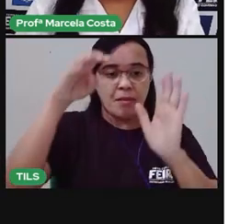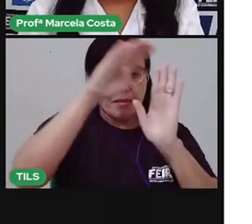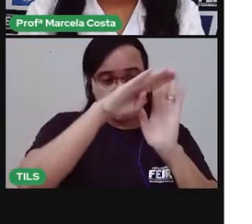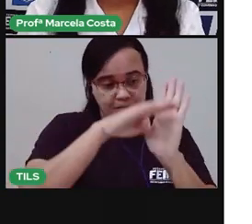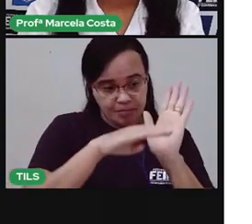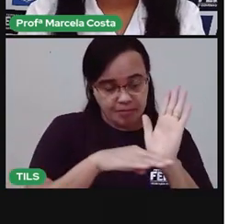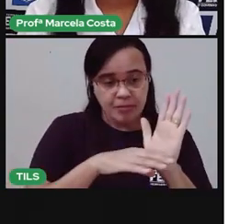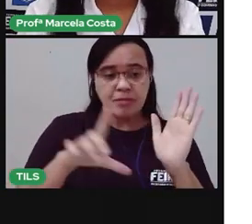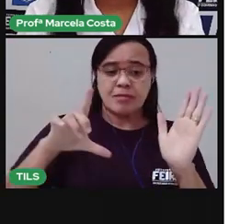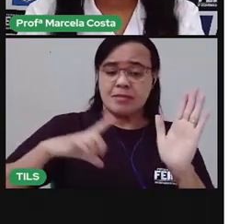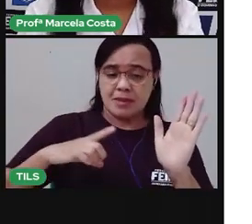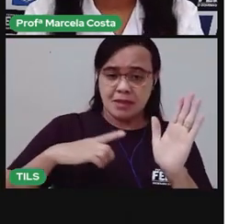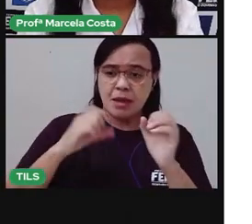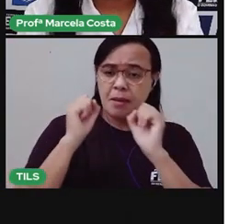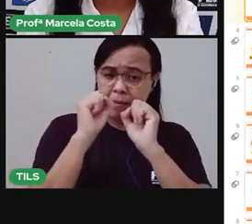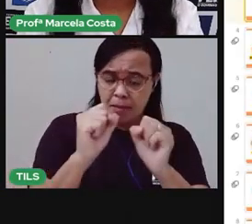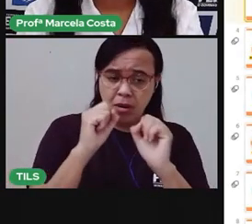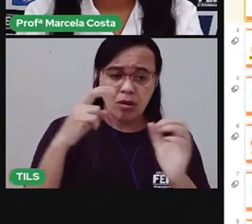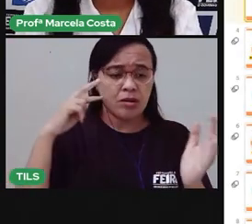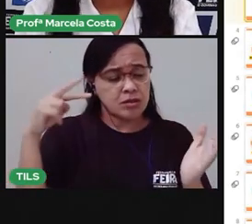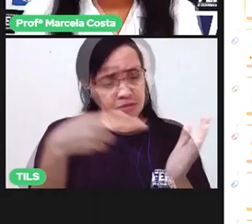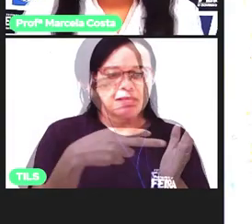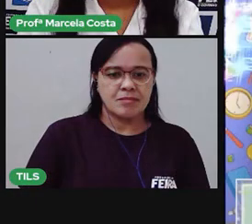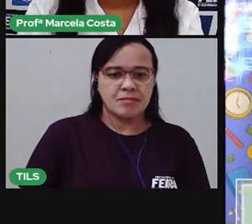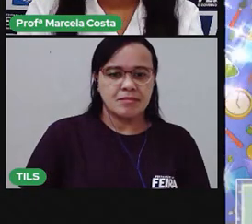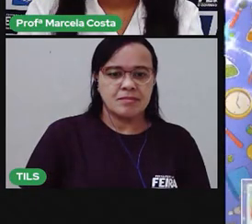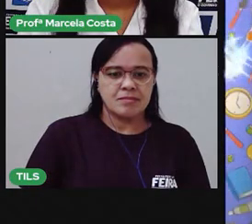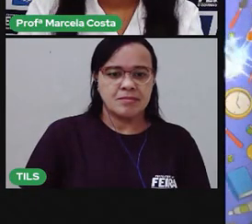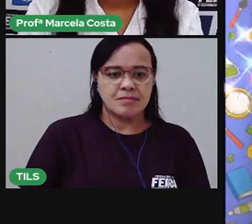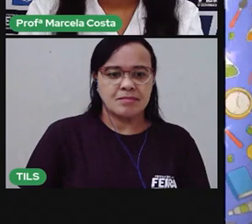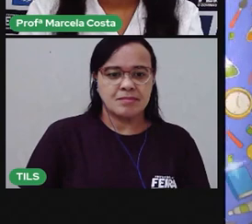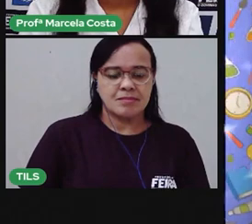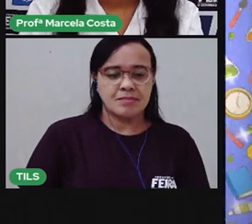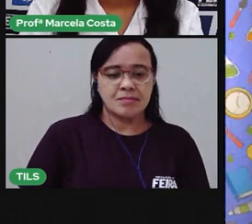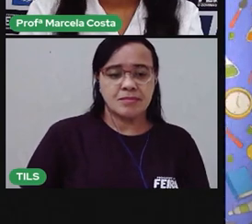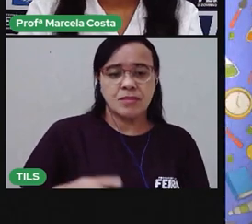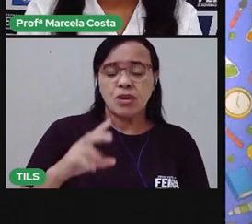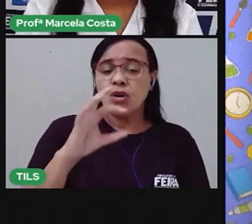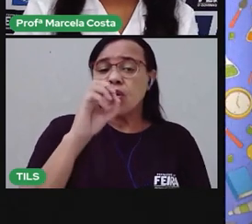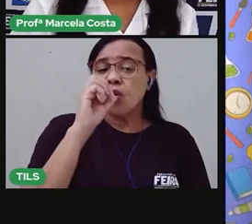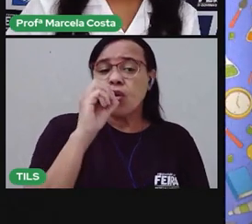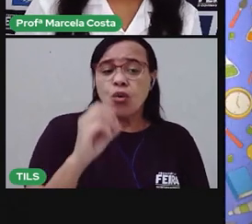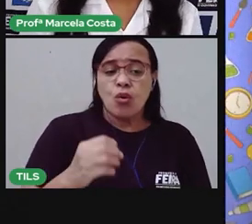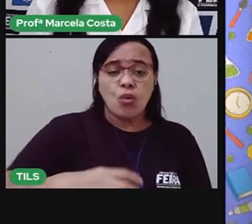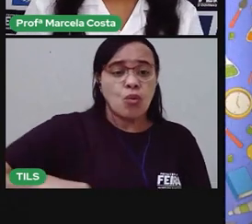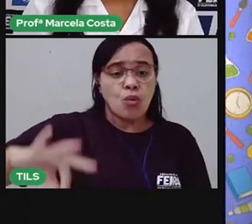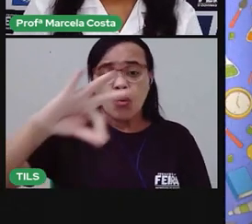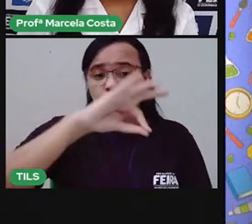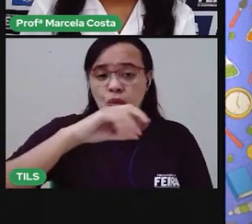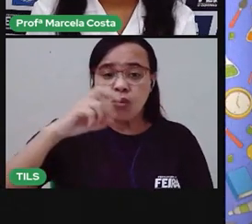assistindo ele aí também na sua casa. Os cinco sentidos.